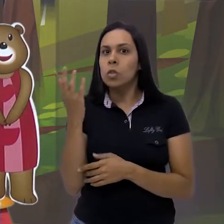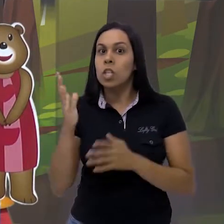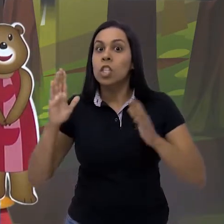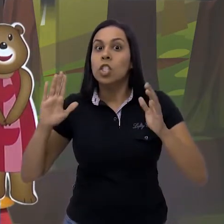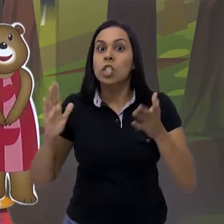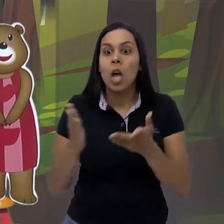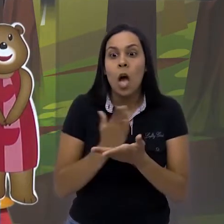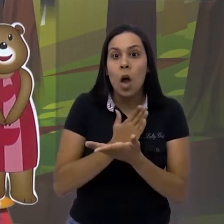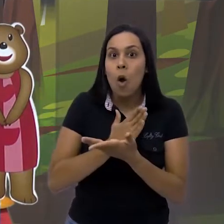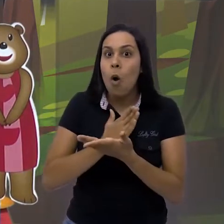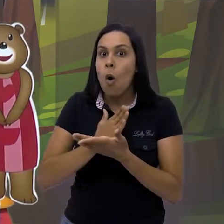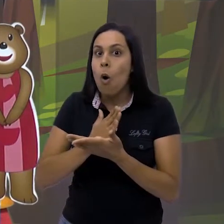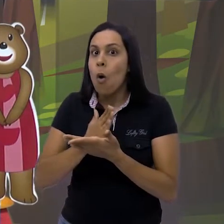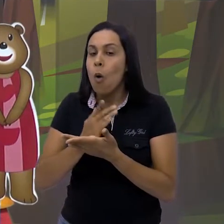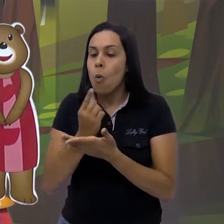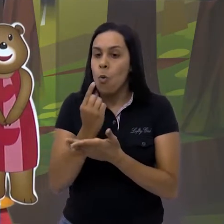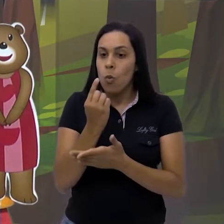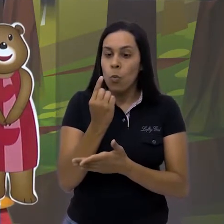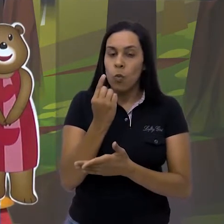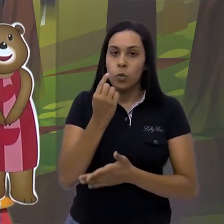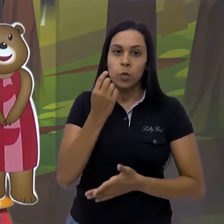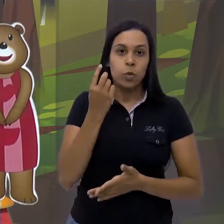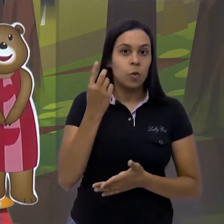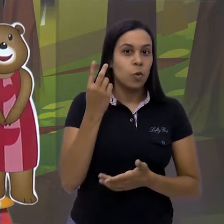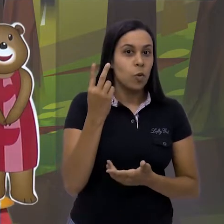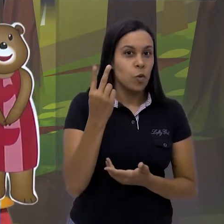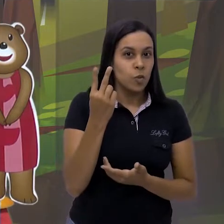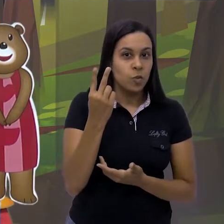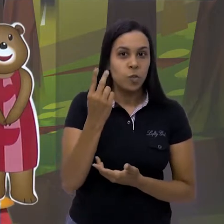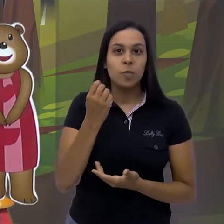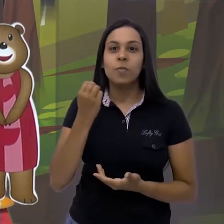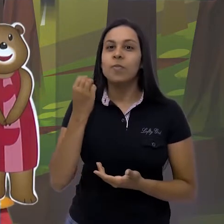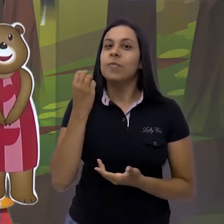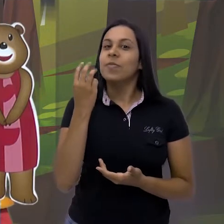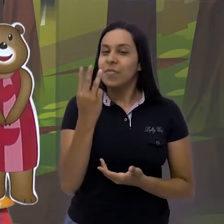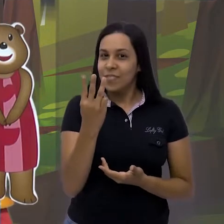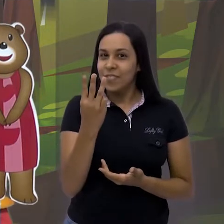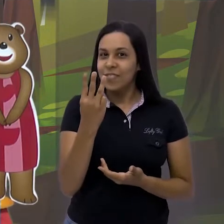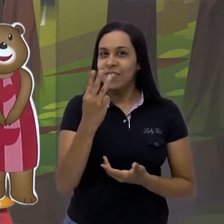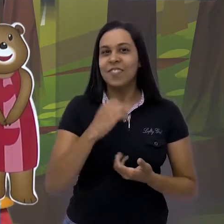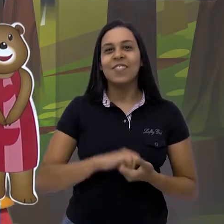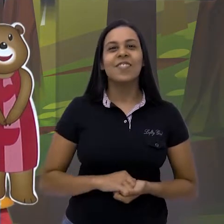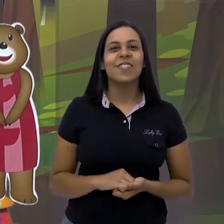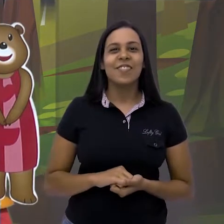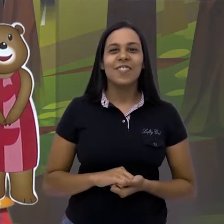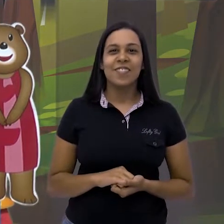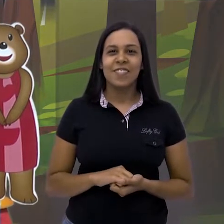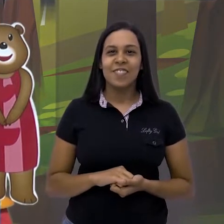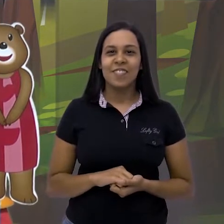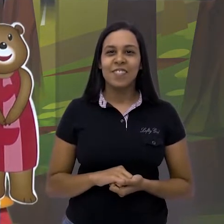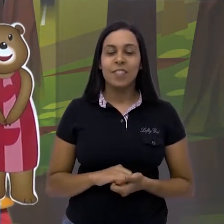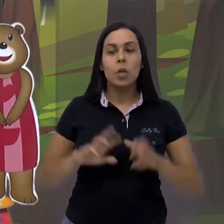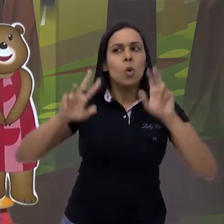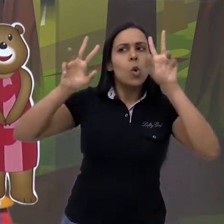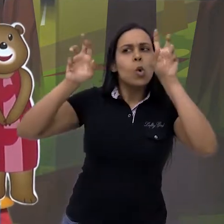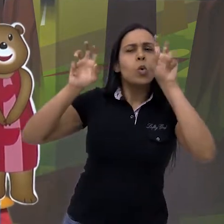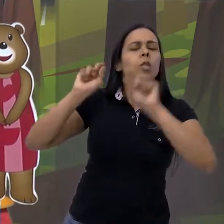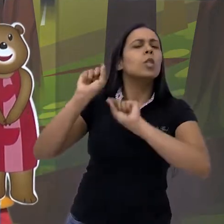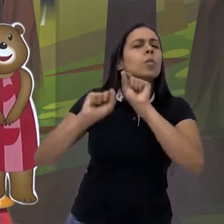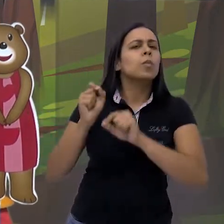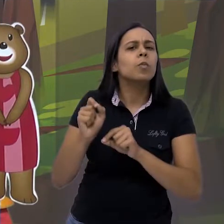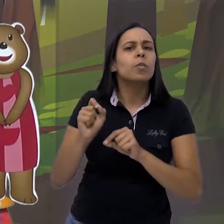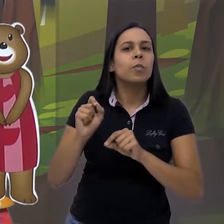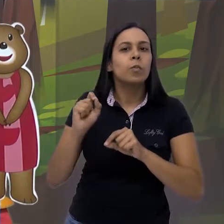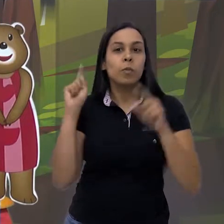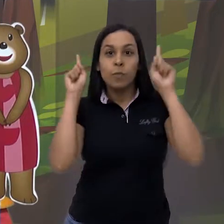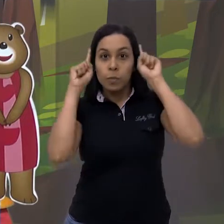começar, um, dois, três. O título dessa história é